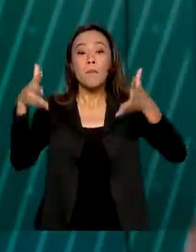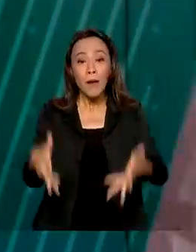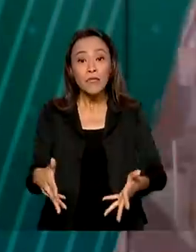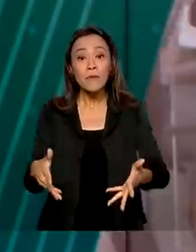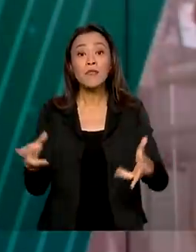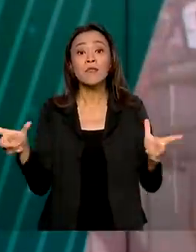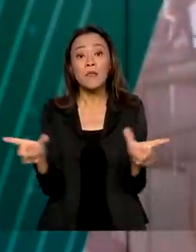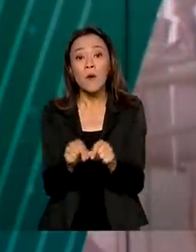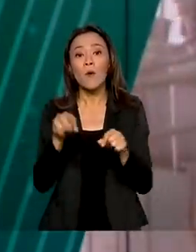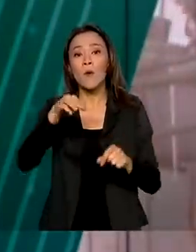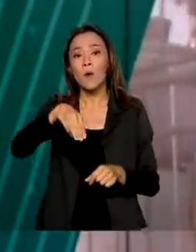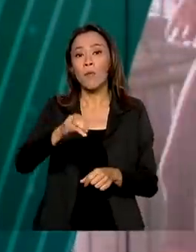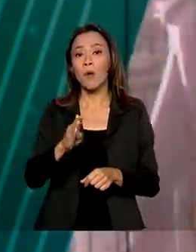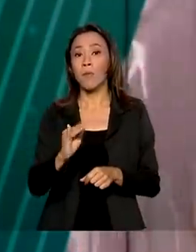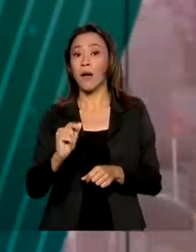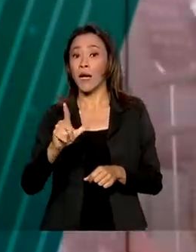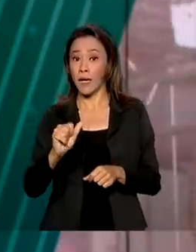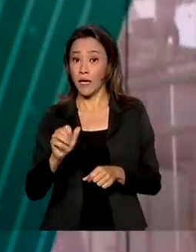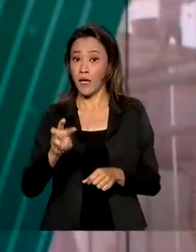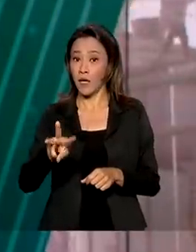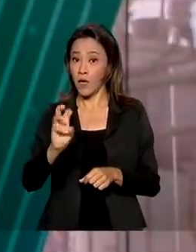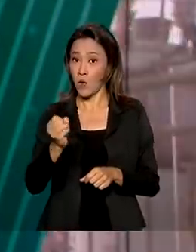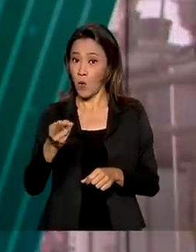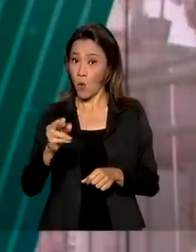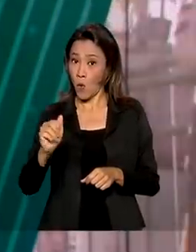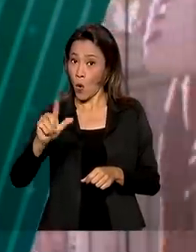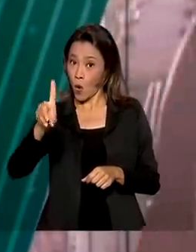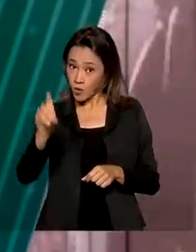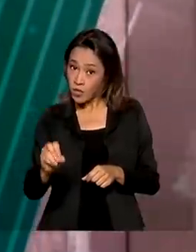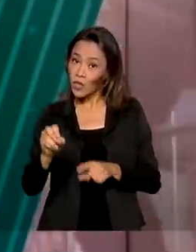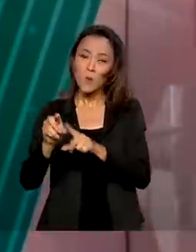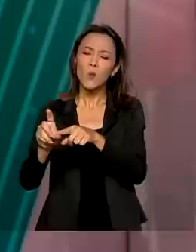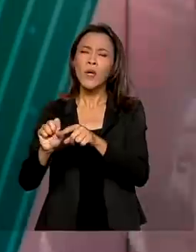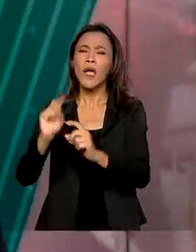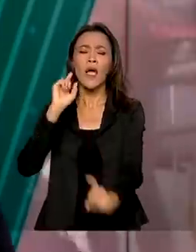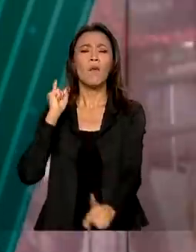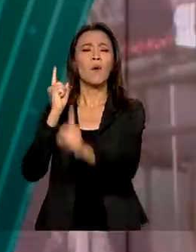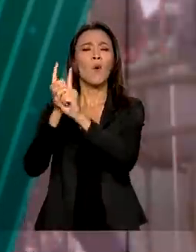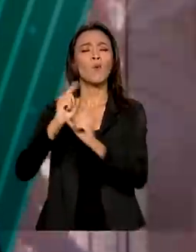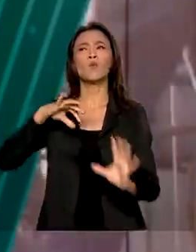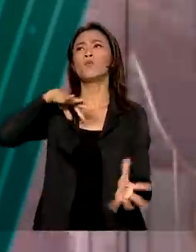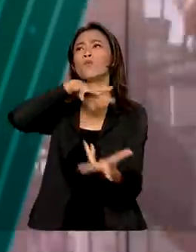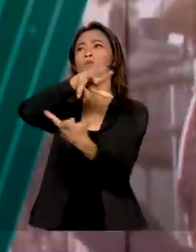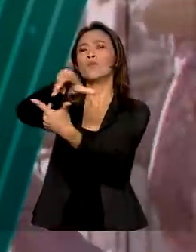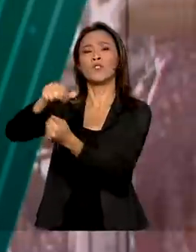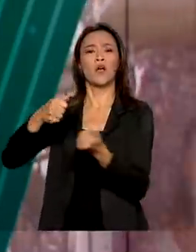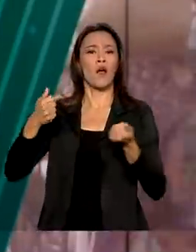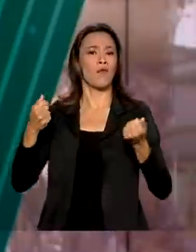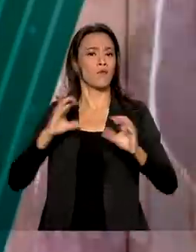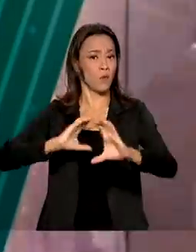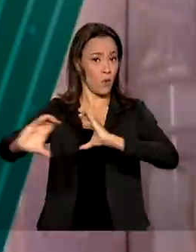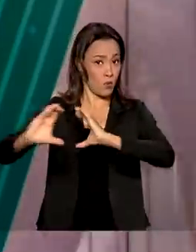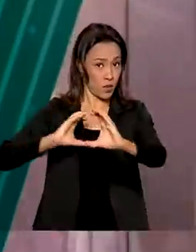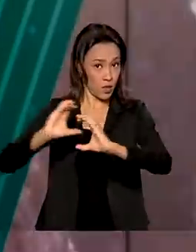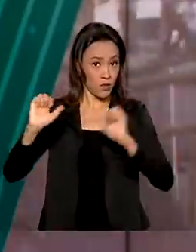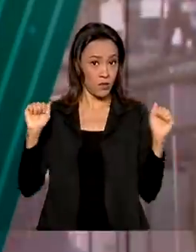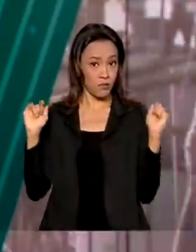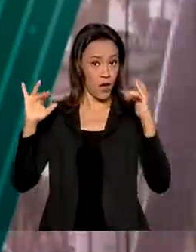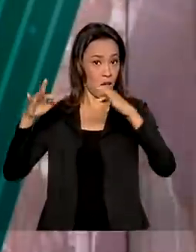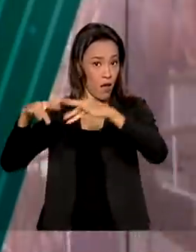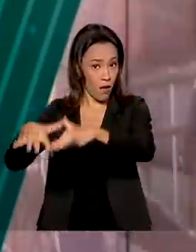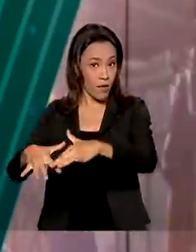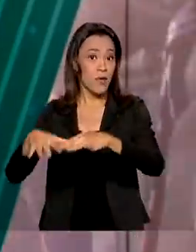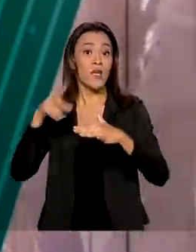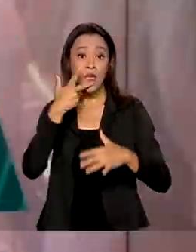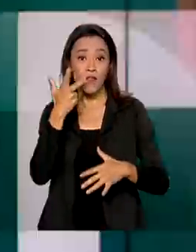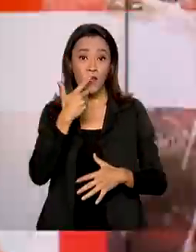Congress, evento sediado na Espanha, considerado o maior encontro mundial de telecomunicações, o ministro Fábio Fari afirmou que